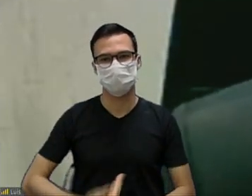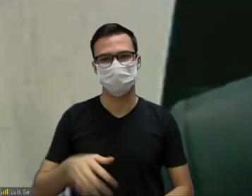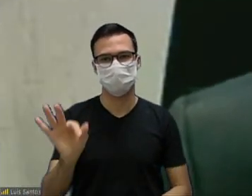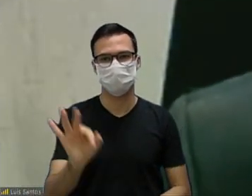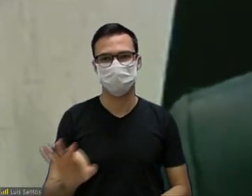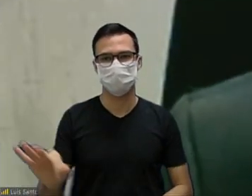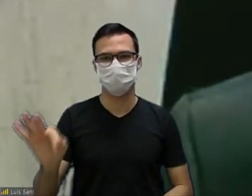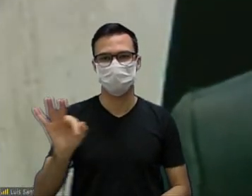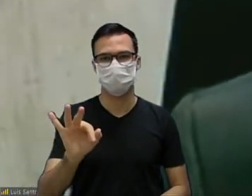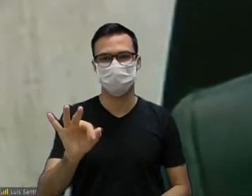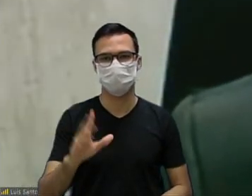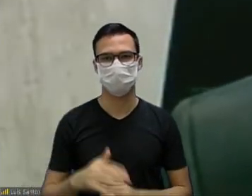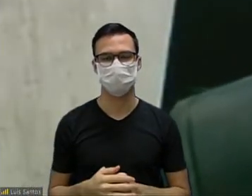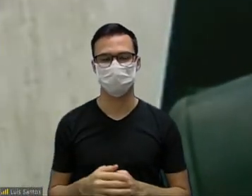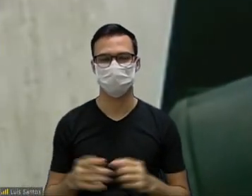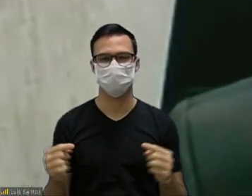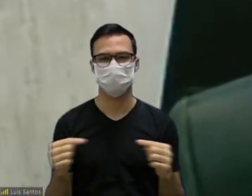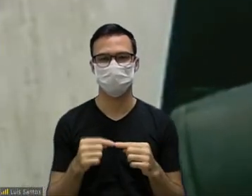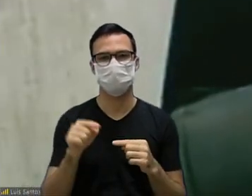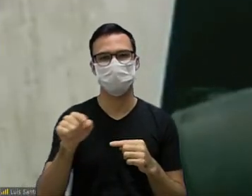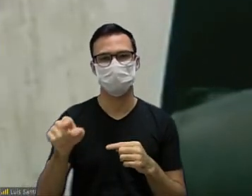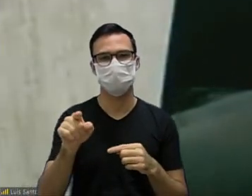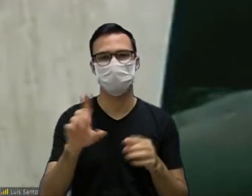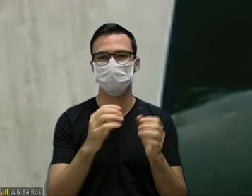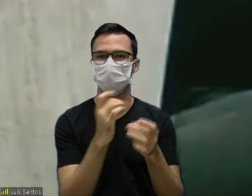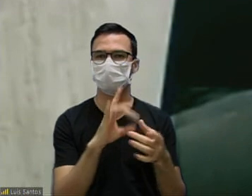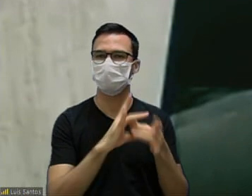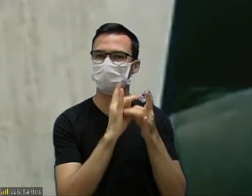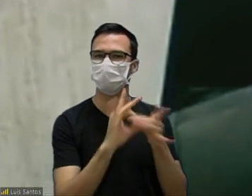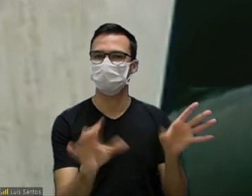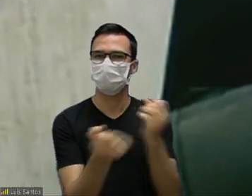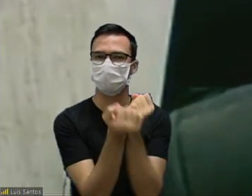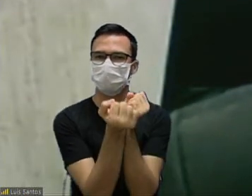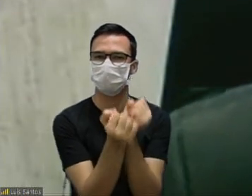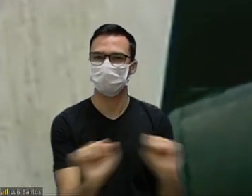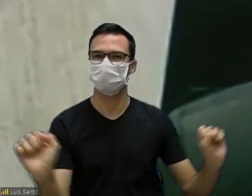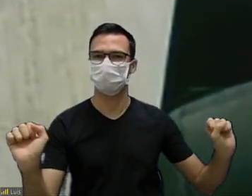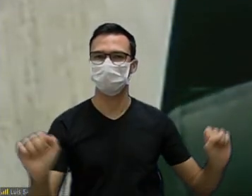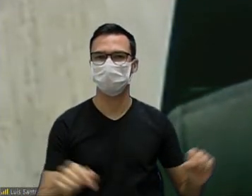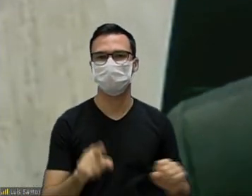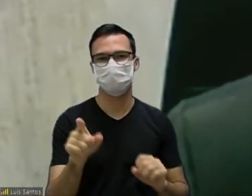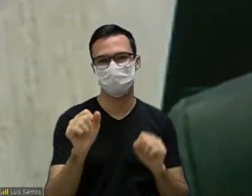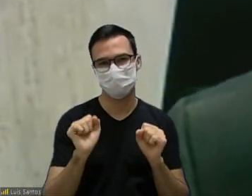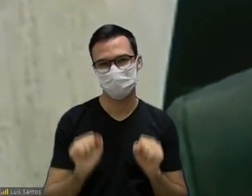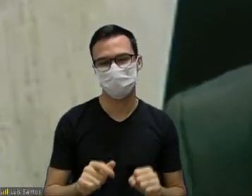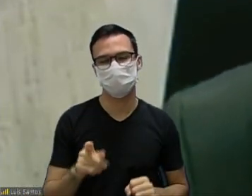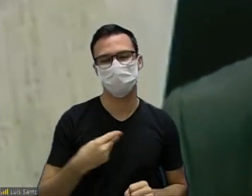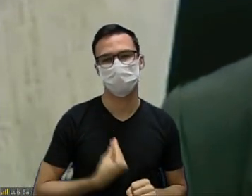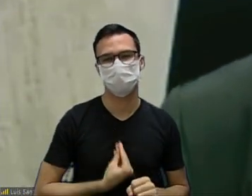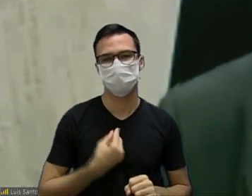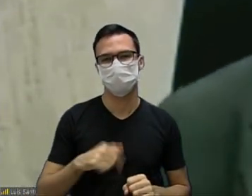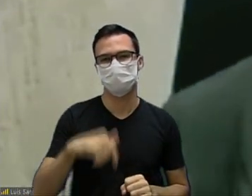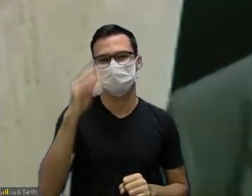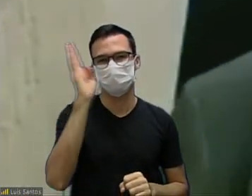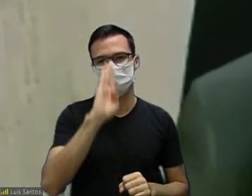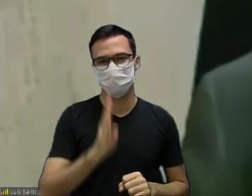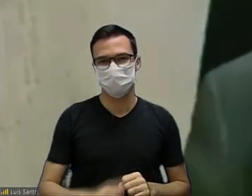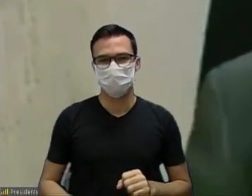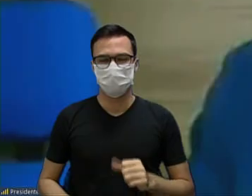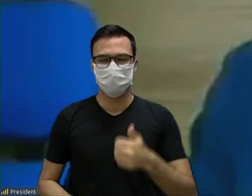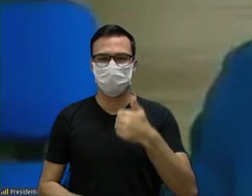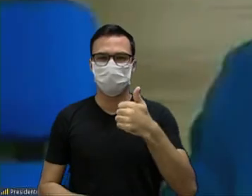isso na condição de libertação que deu a esses profissionais para que eles vivessem dignamente em nosso país obrigado